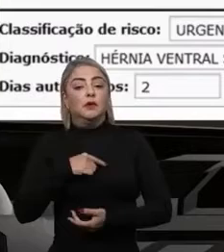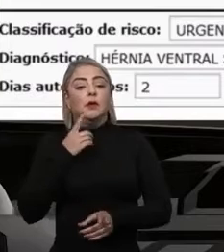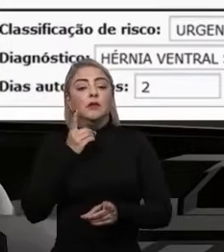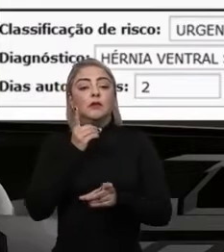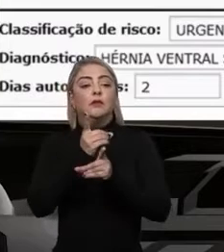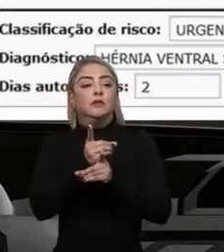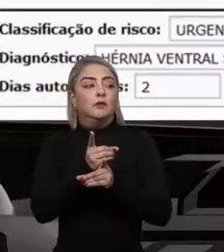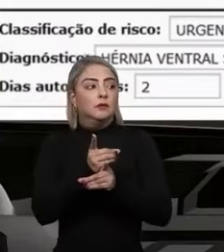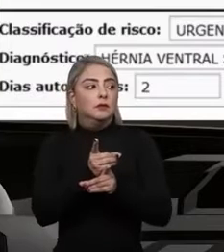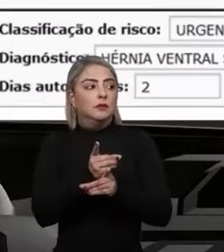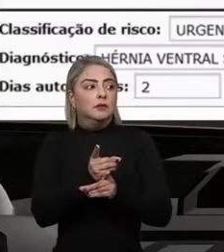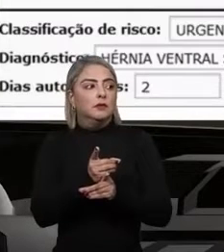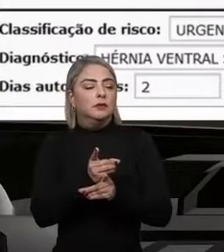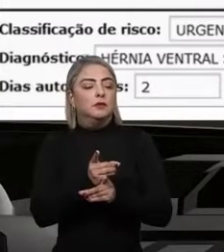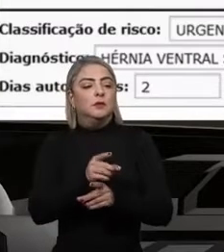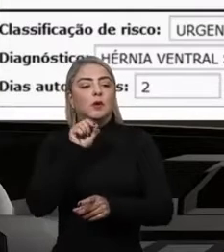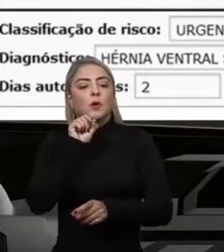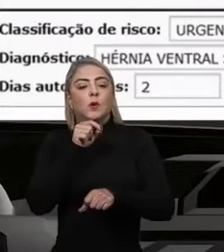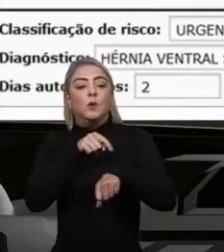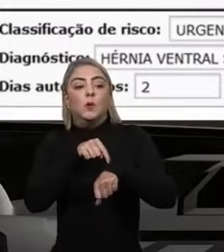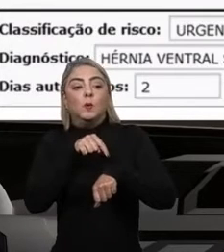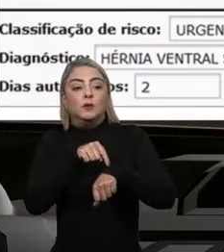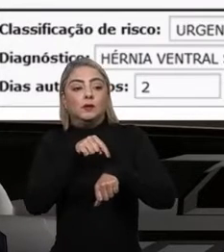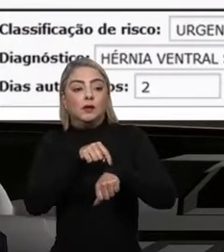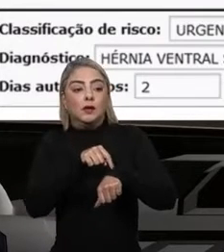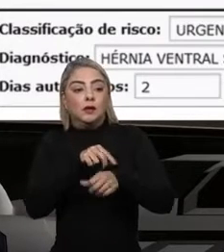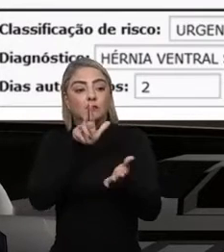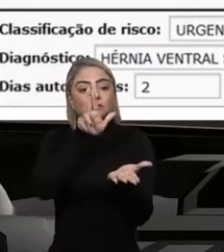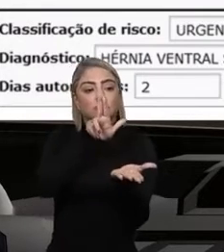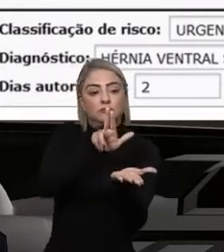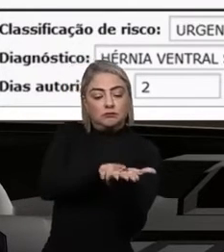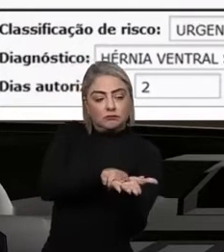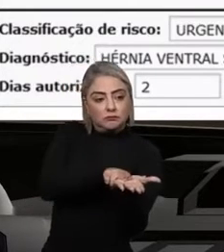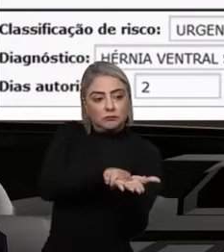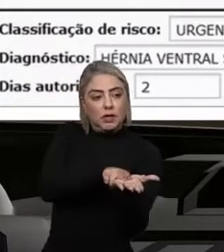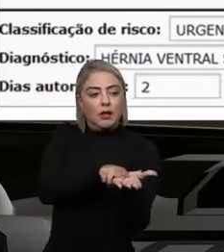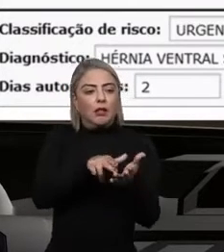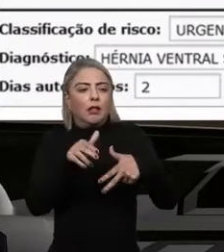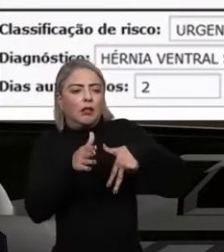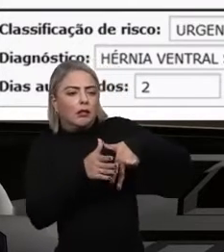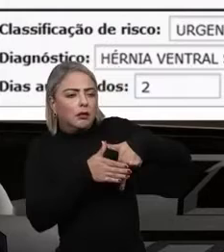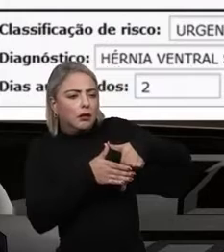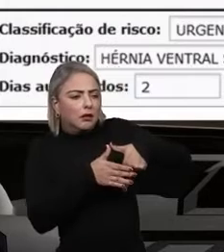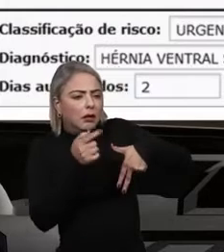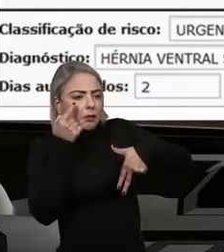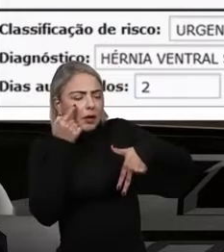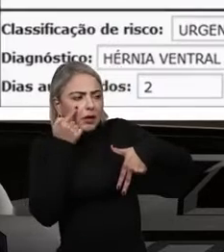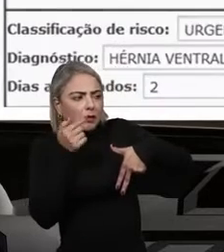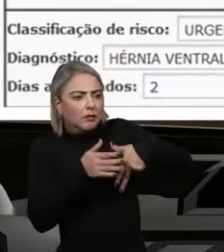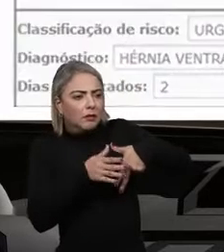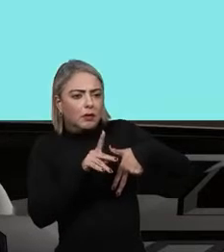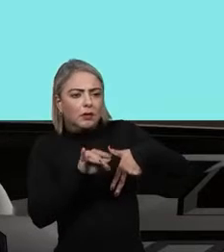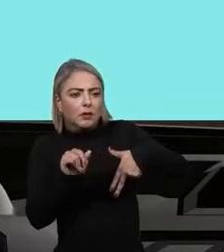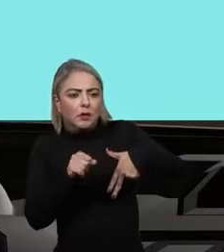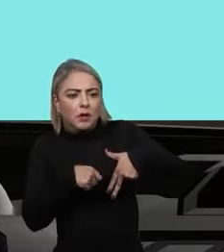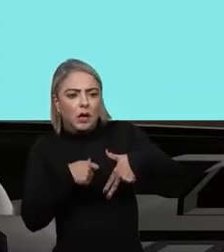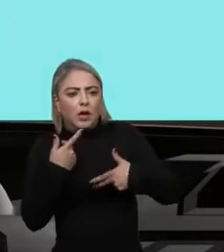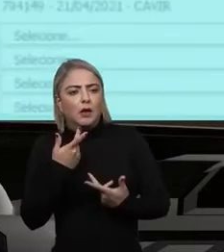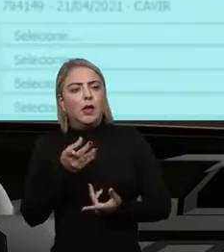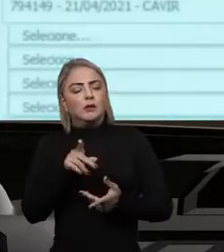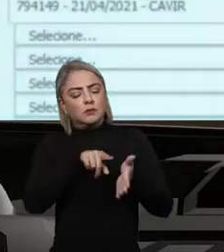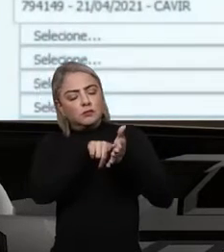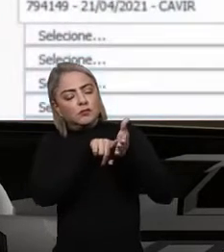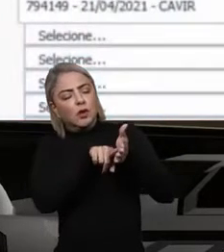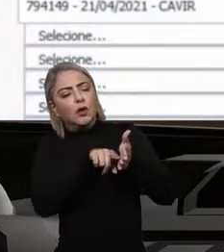onde ele está, qual é o tempo de internação desse paciente, qual é o tempo que foi previsto para ele, e assim o auditor do